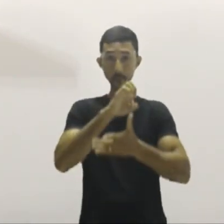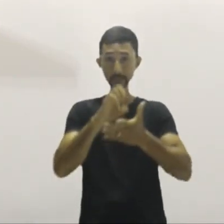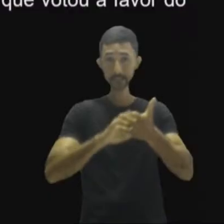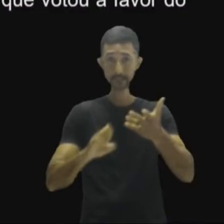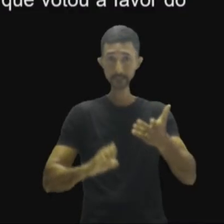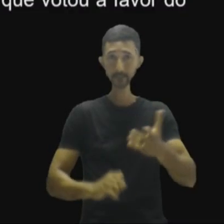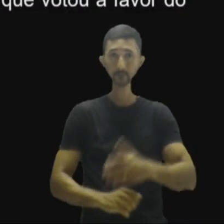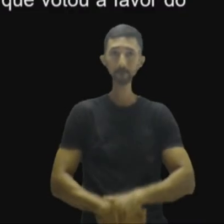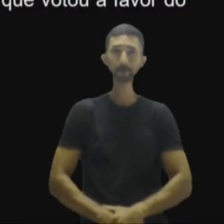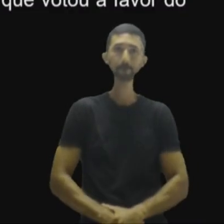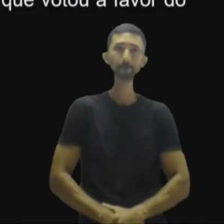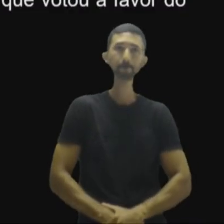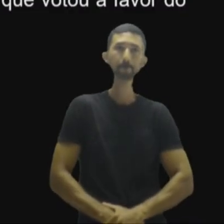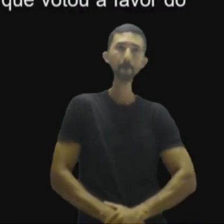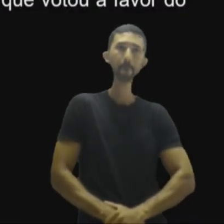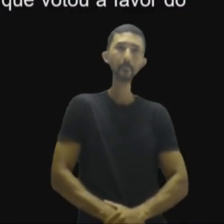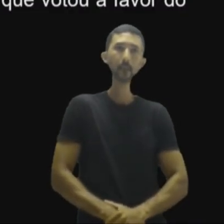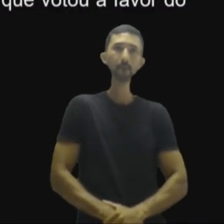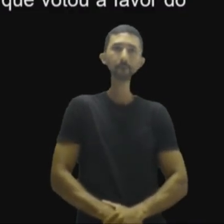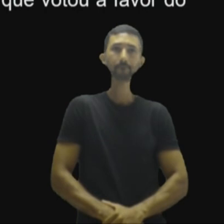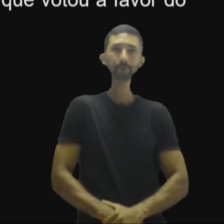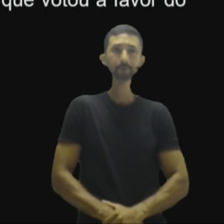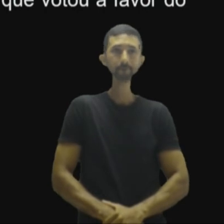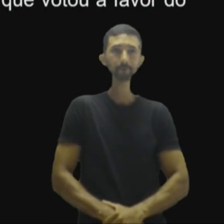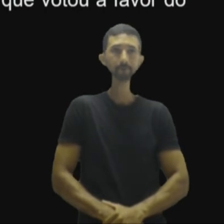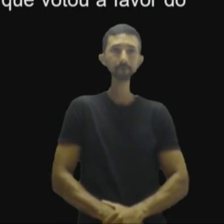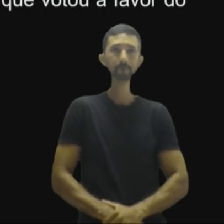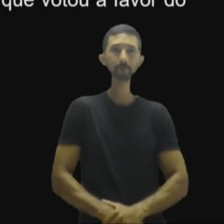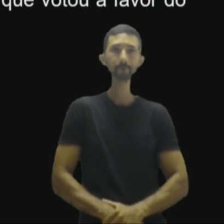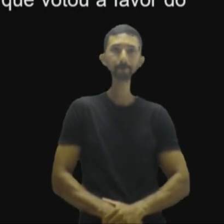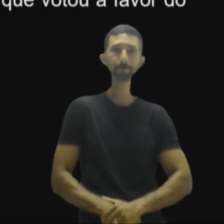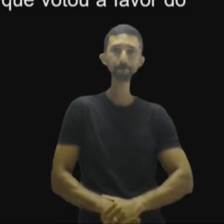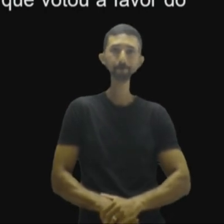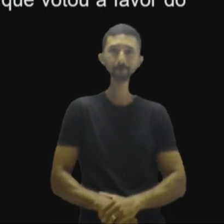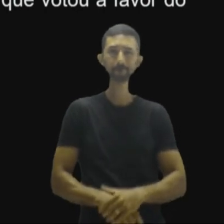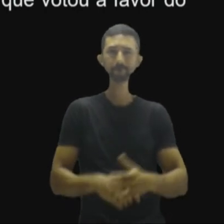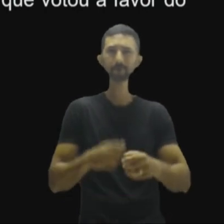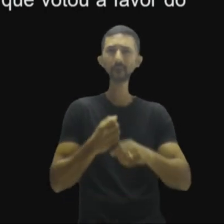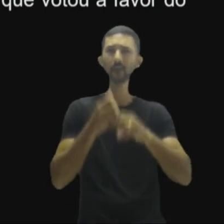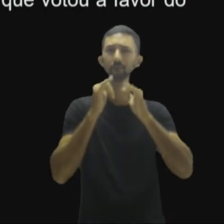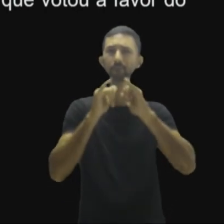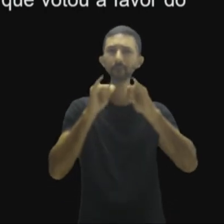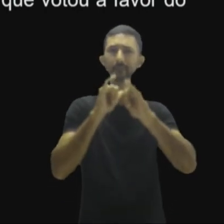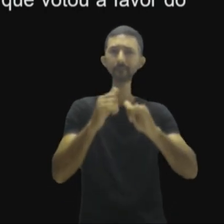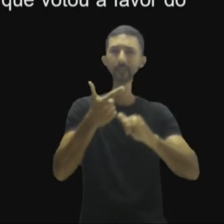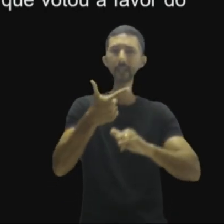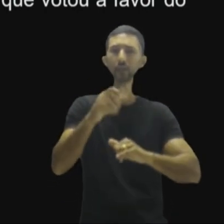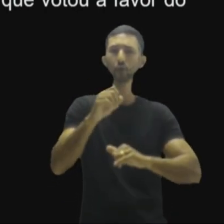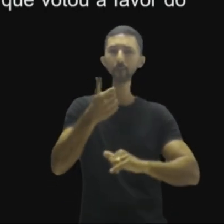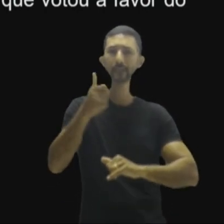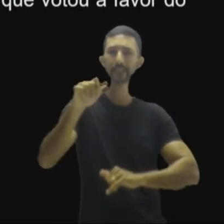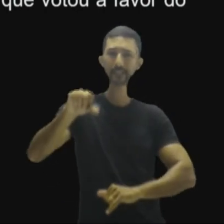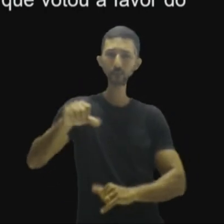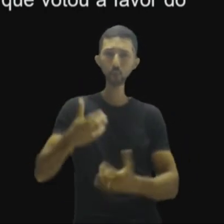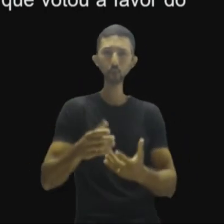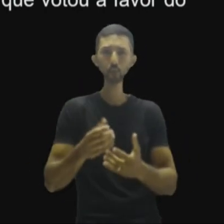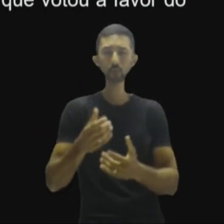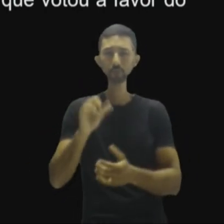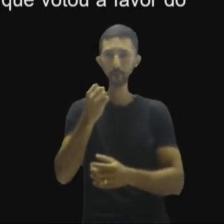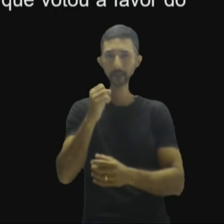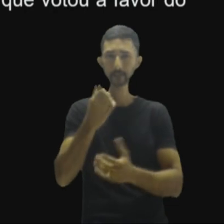exercício na sua tela. Olhem só, essa é uma notícia de 2018 que diz o seguinte, os